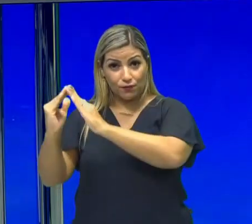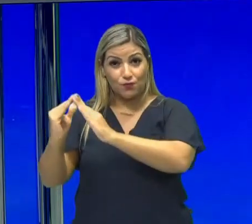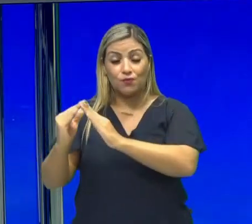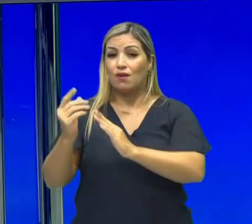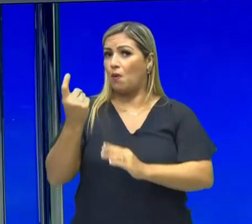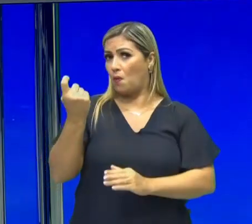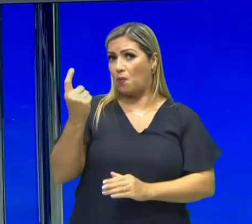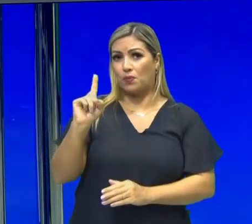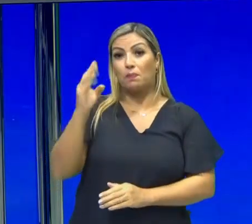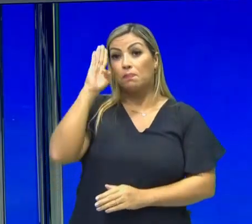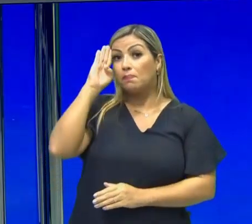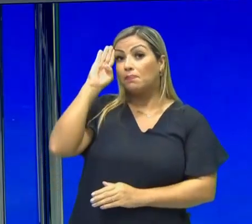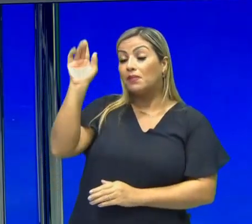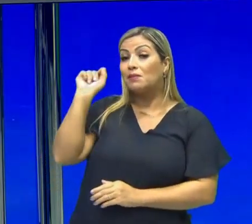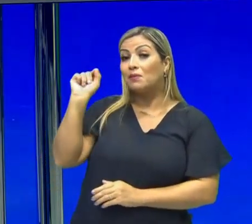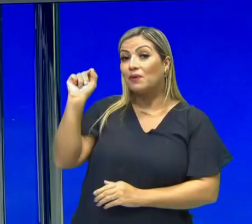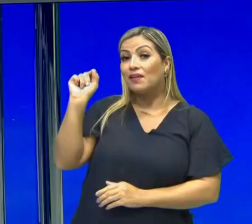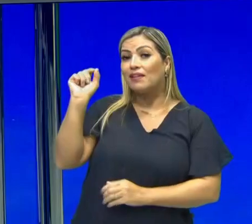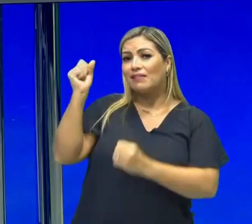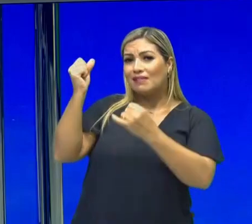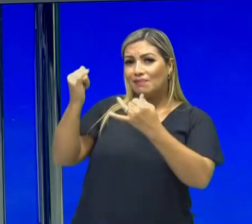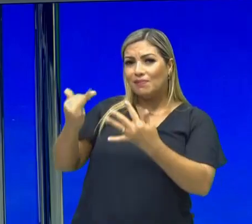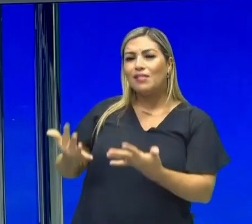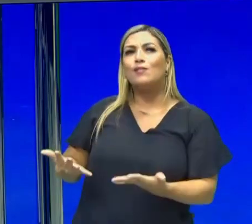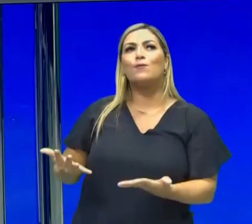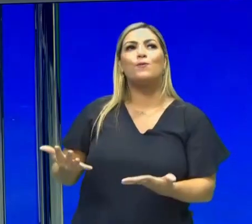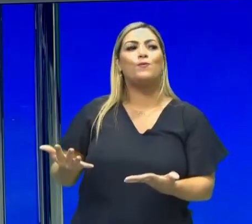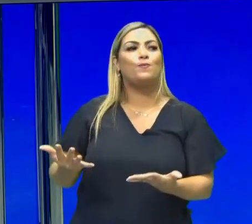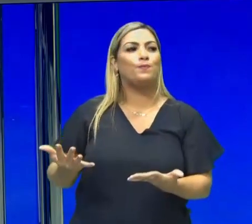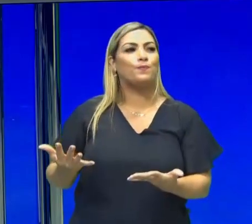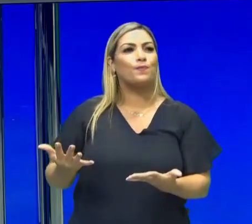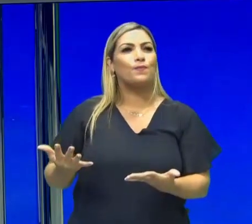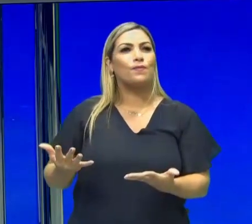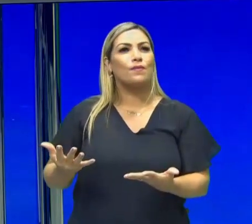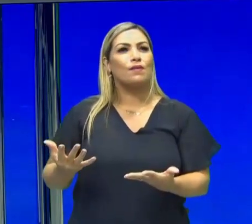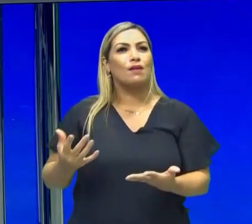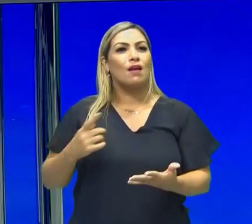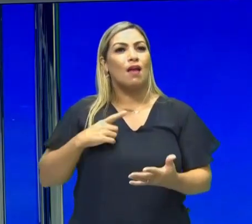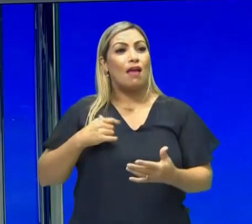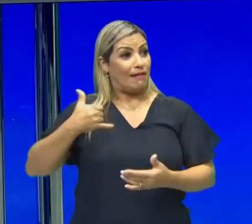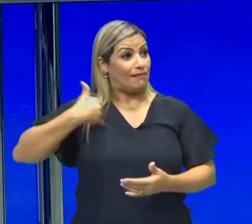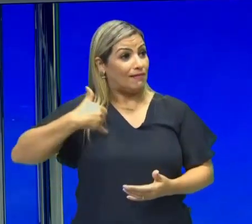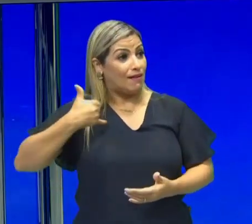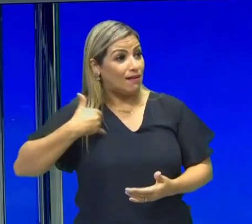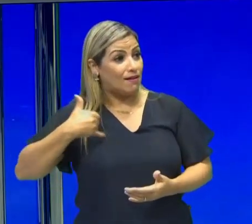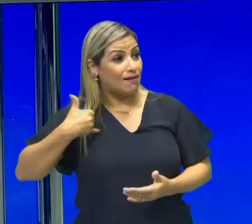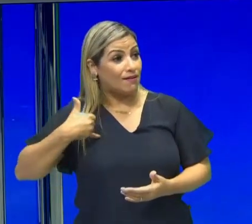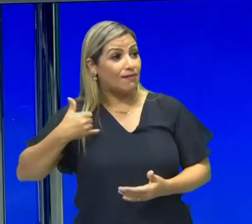mas o trabalho principalmente fala de a faixa etária,